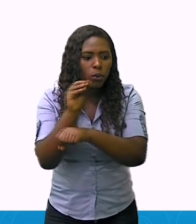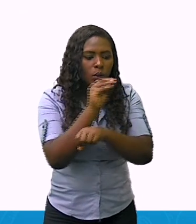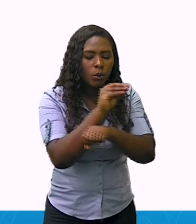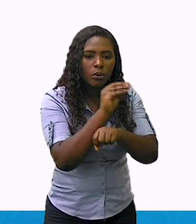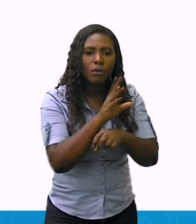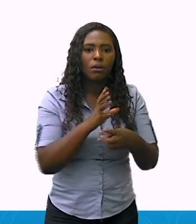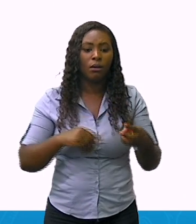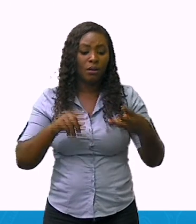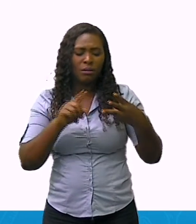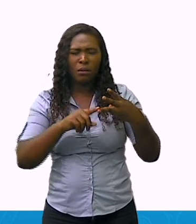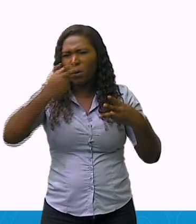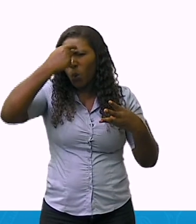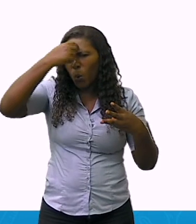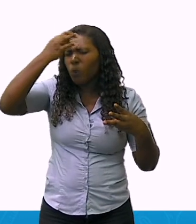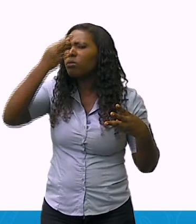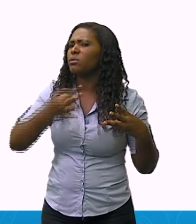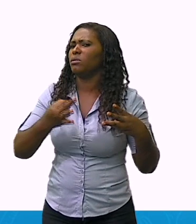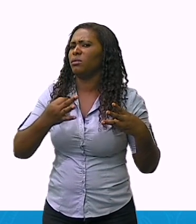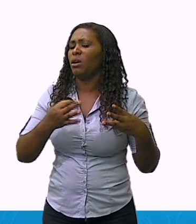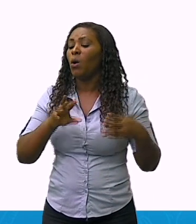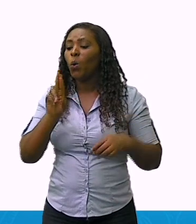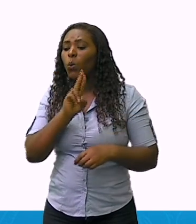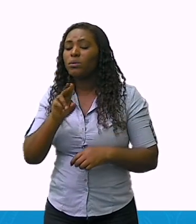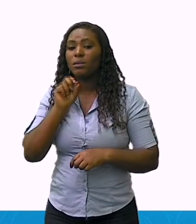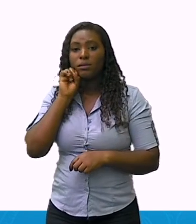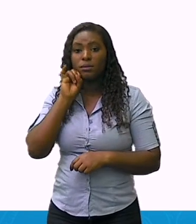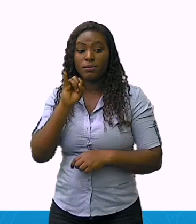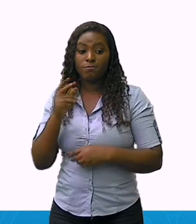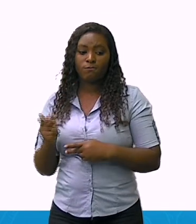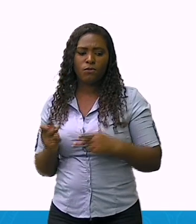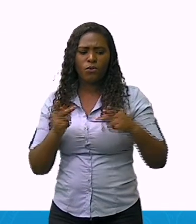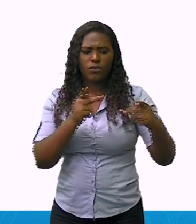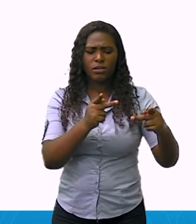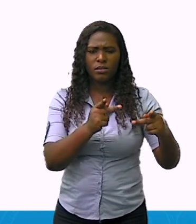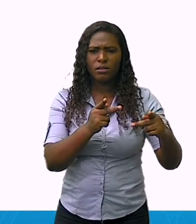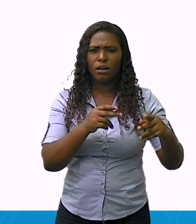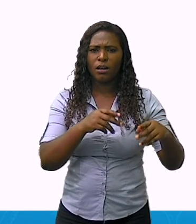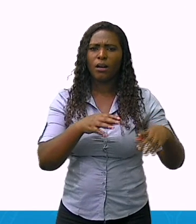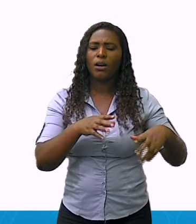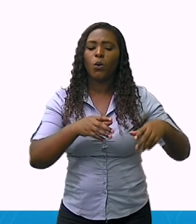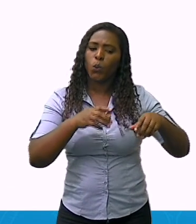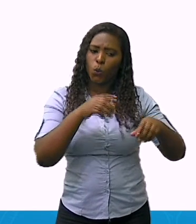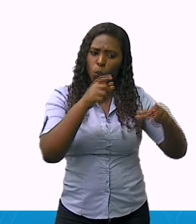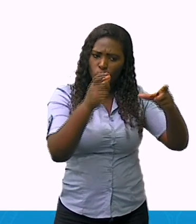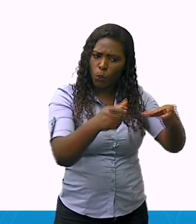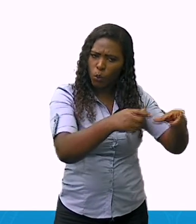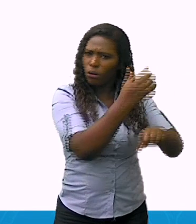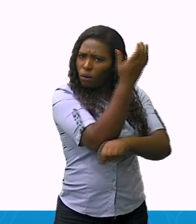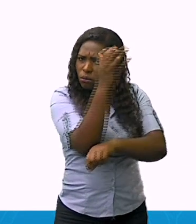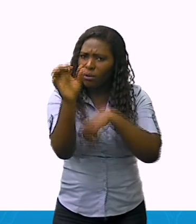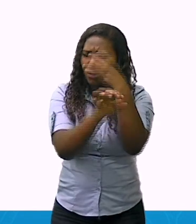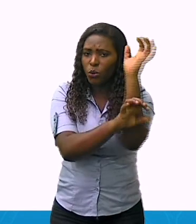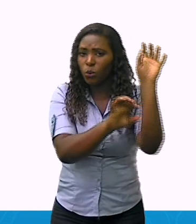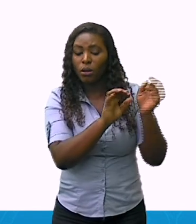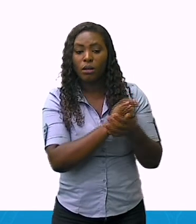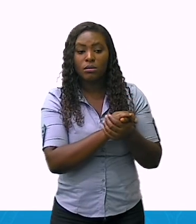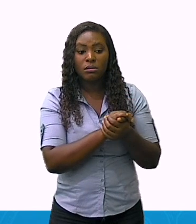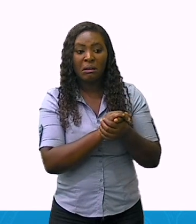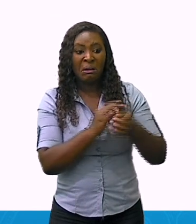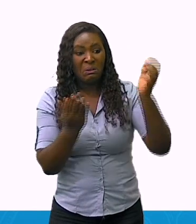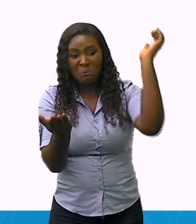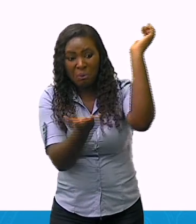sobre o uso destes espaços, além dos eventos para divulgar a cultura